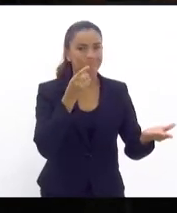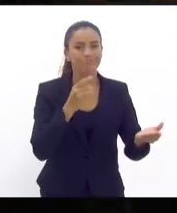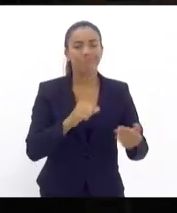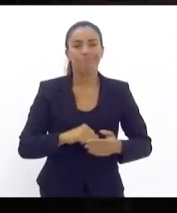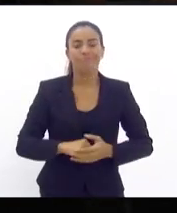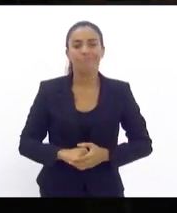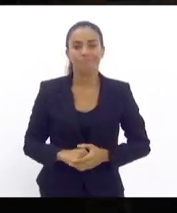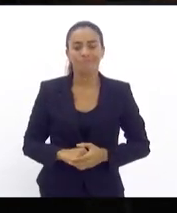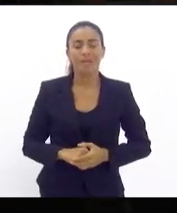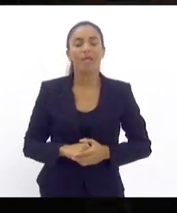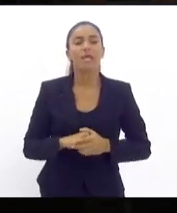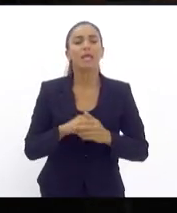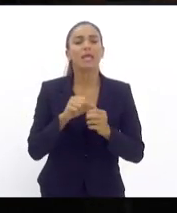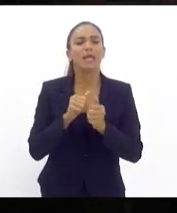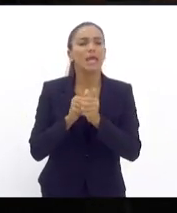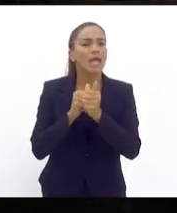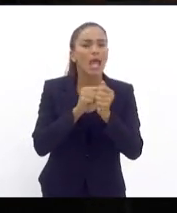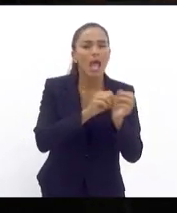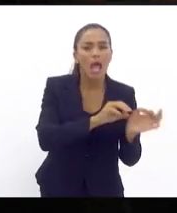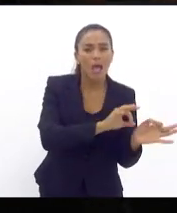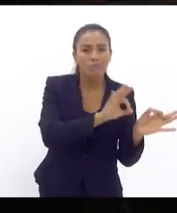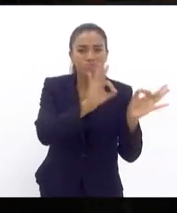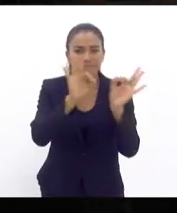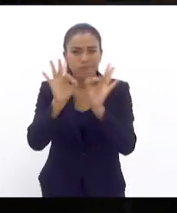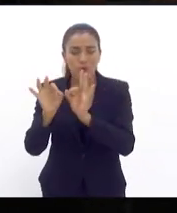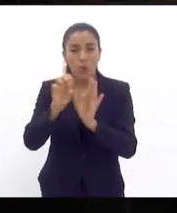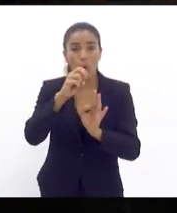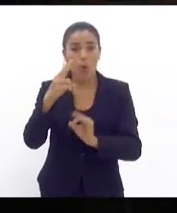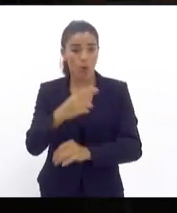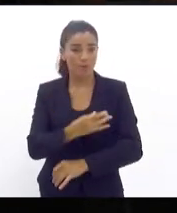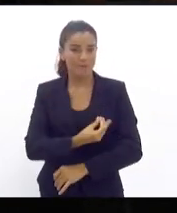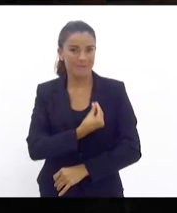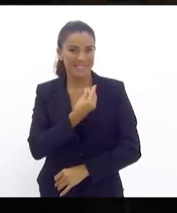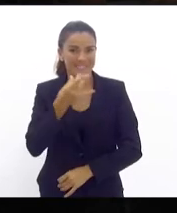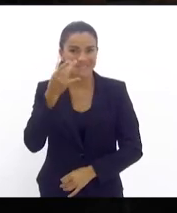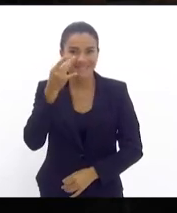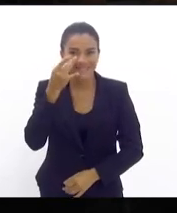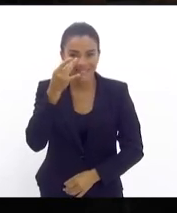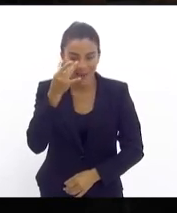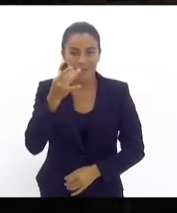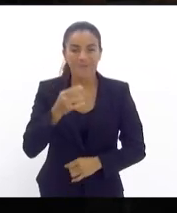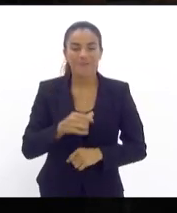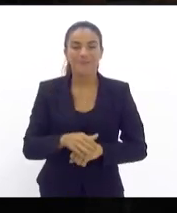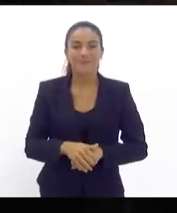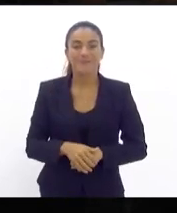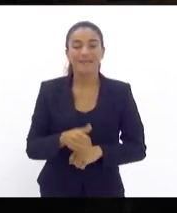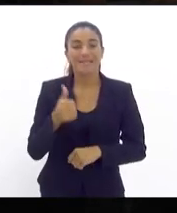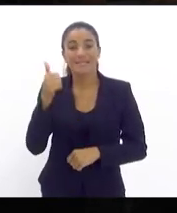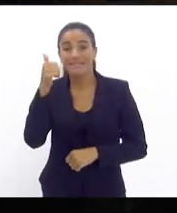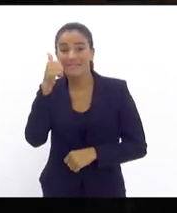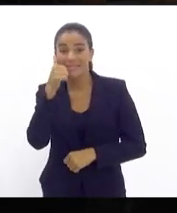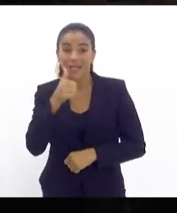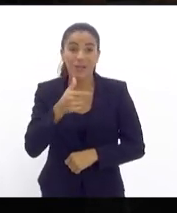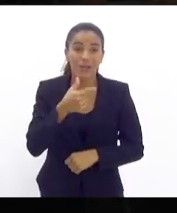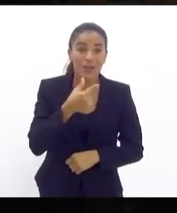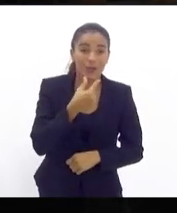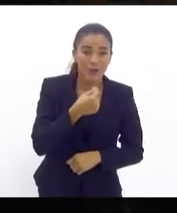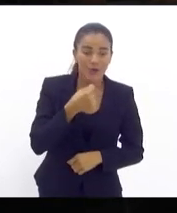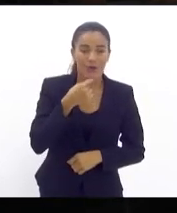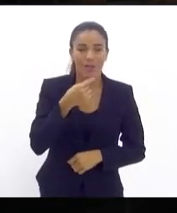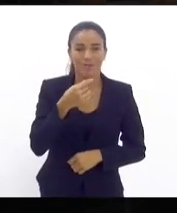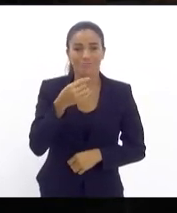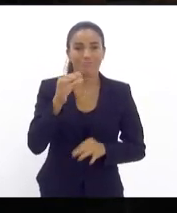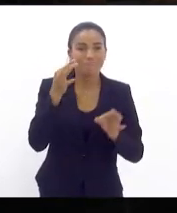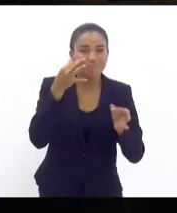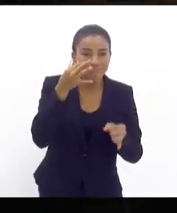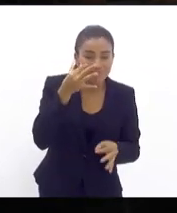de forma presencial ou remota, senhoras e senhores telespectadores